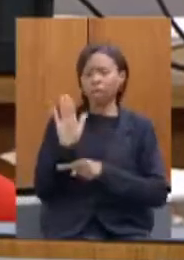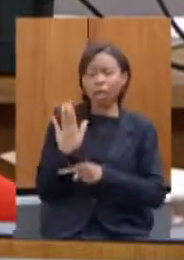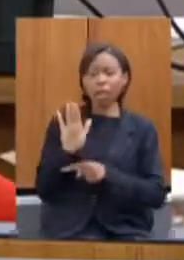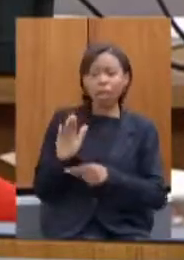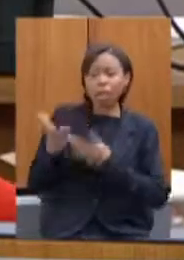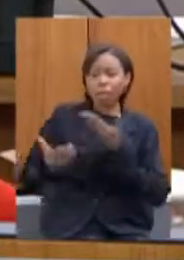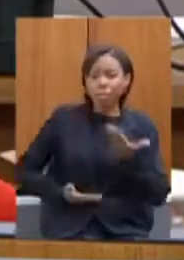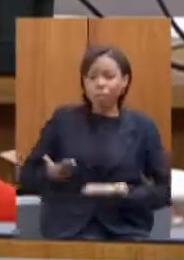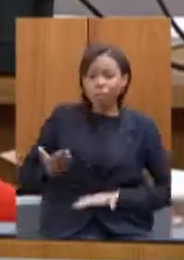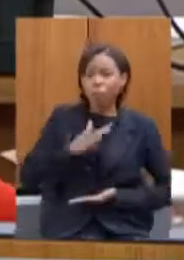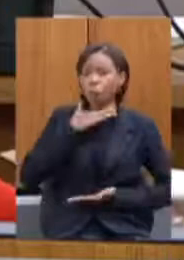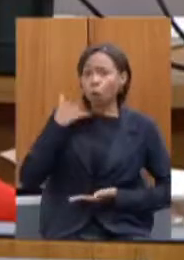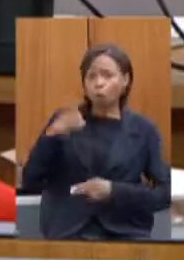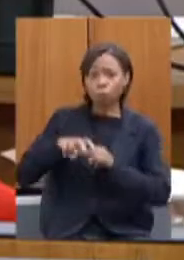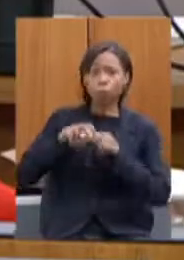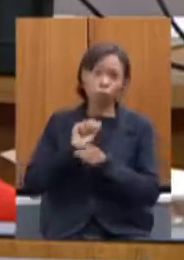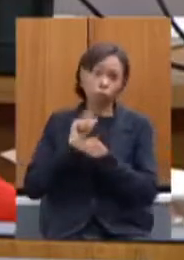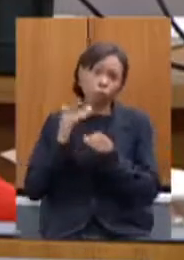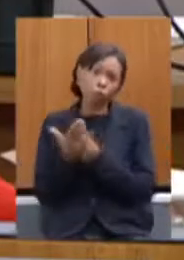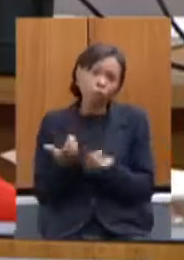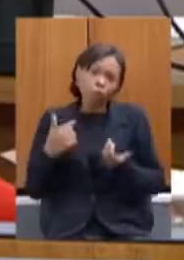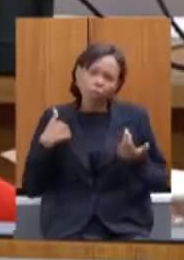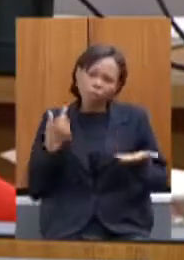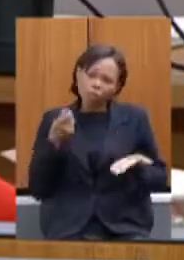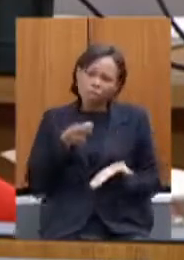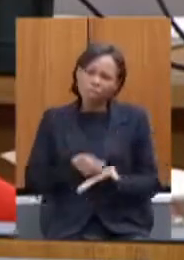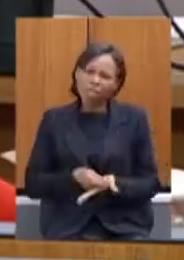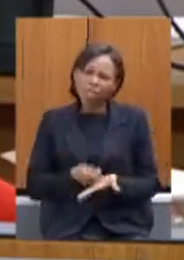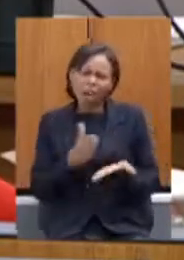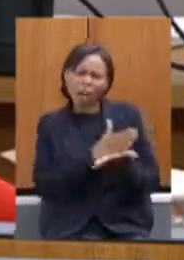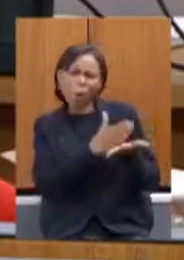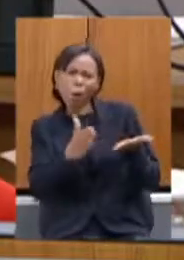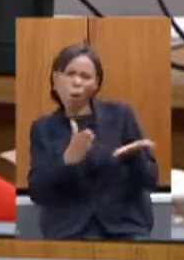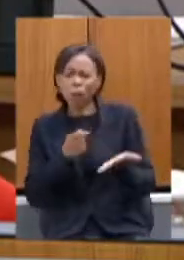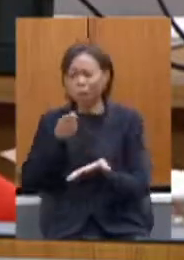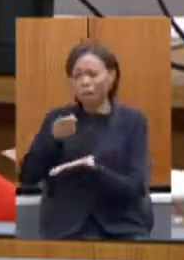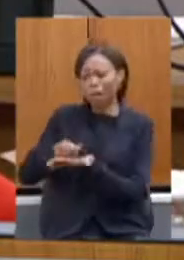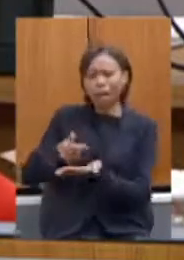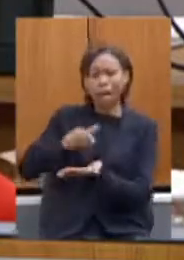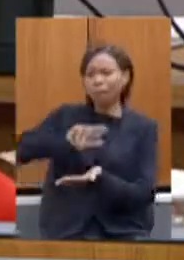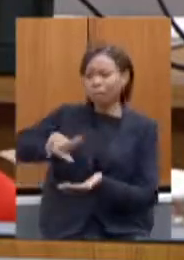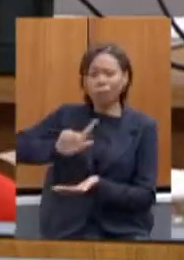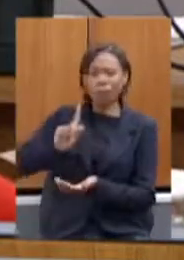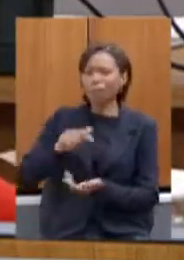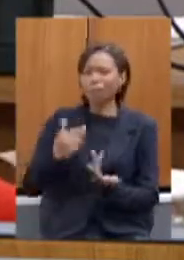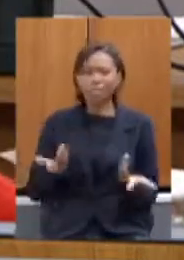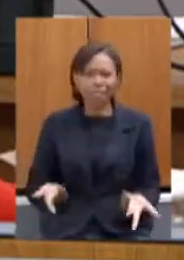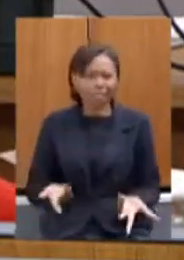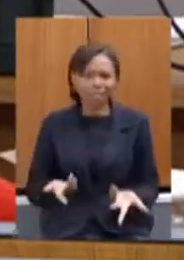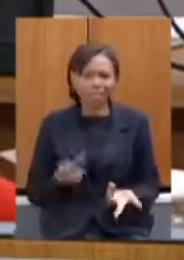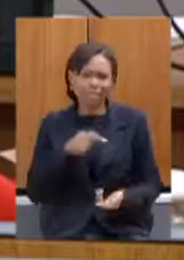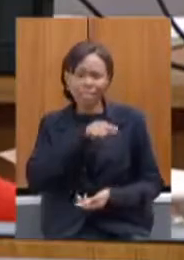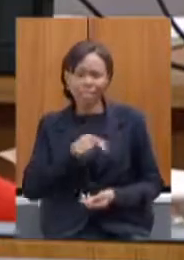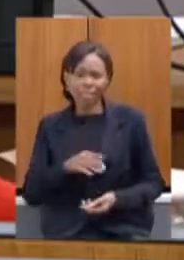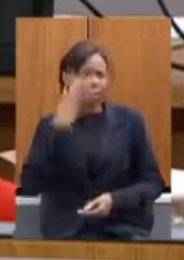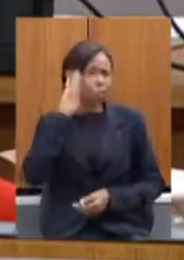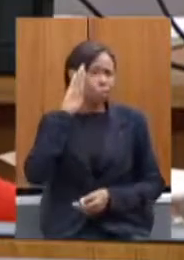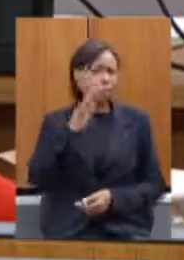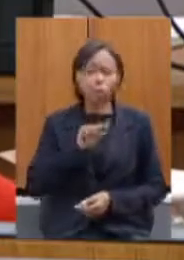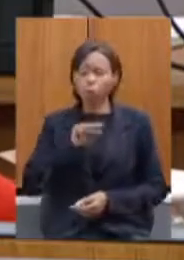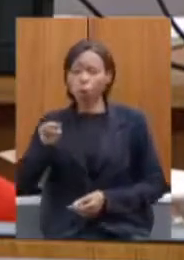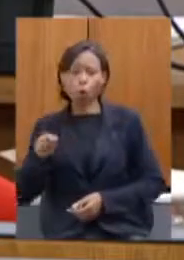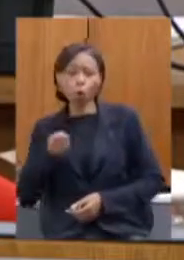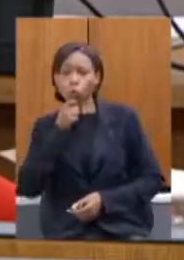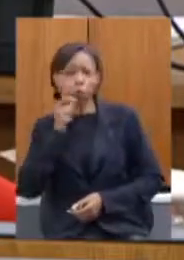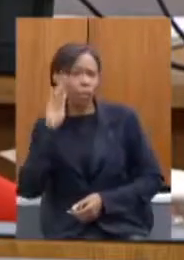muita gente morta por covid então pagar uns justificando que estão na linha de frente para não pagar outros que estiveram na linha de frente